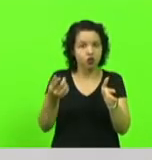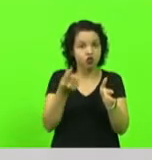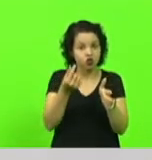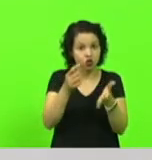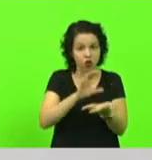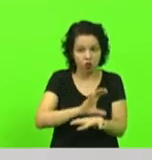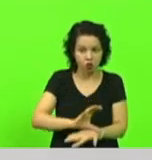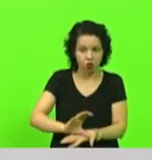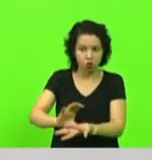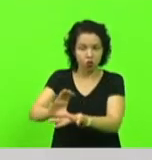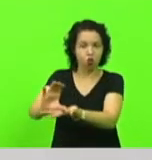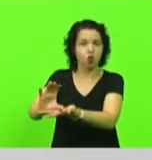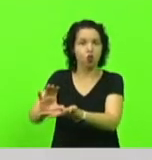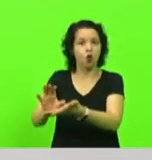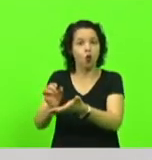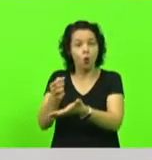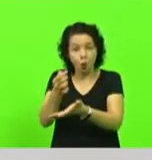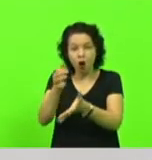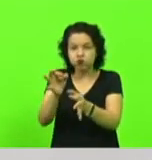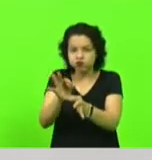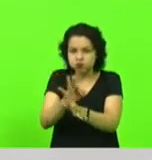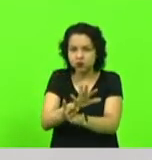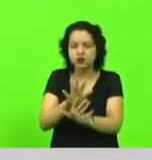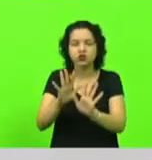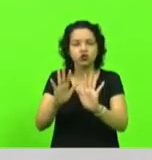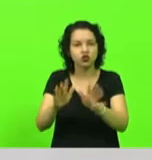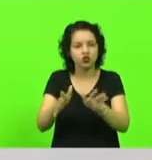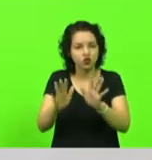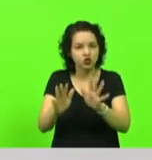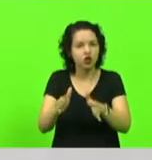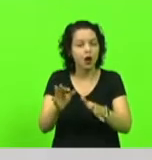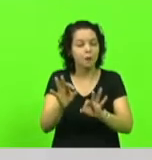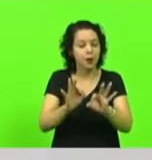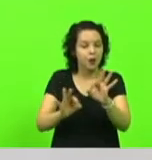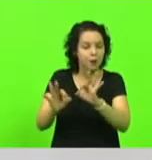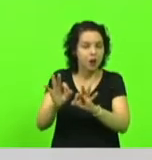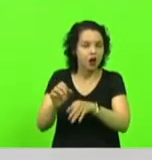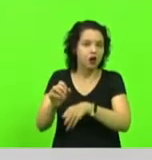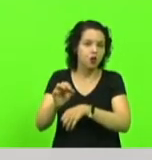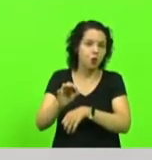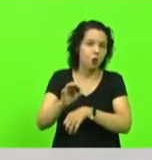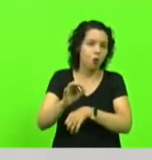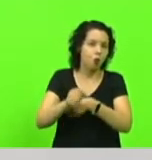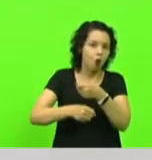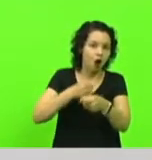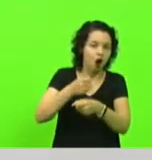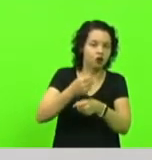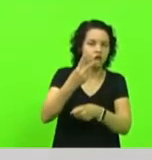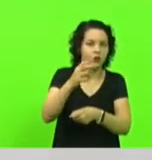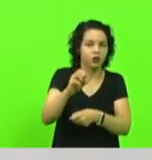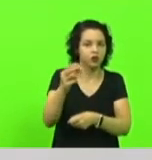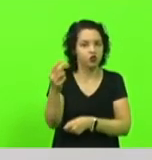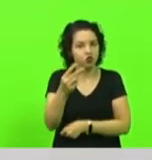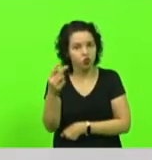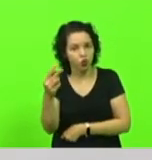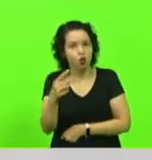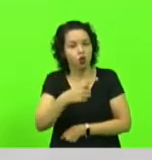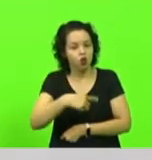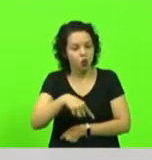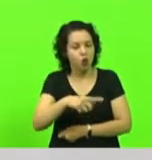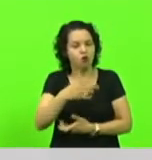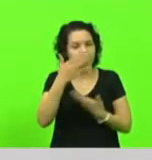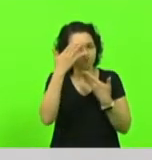esgotaram, já estamos trabalhando o planejamento de 2022 e nós queremos agradecer, porque esse foi